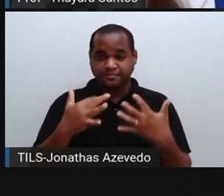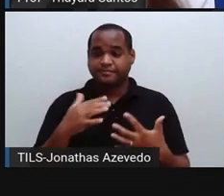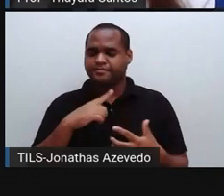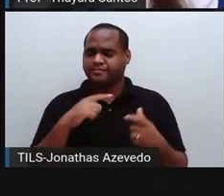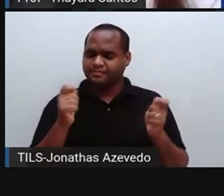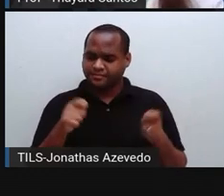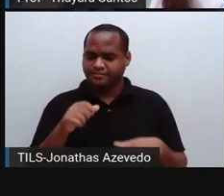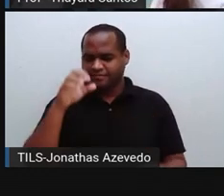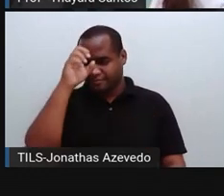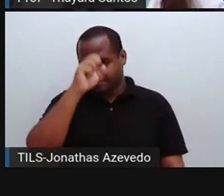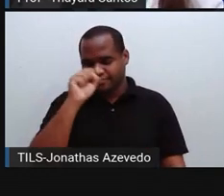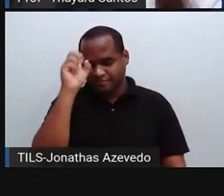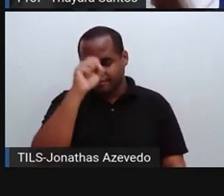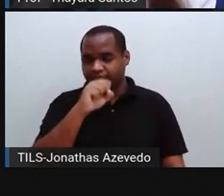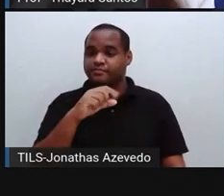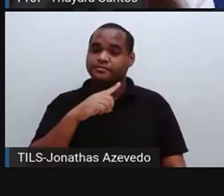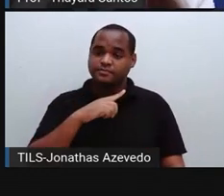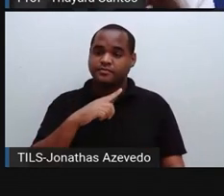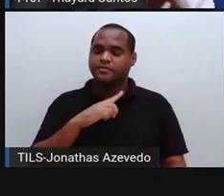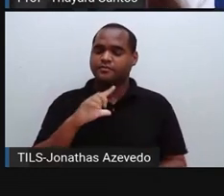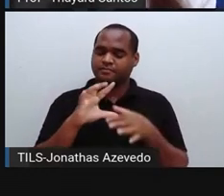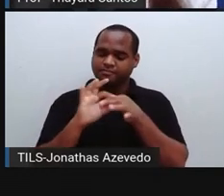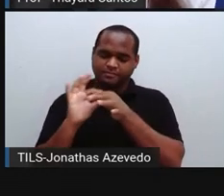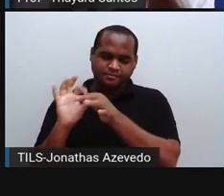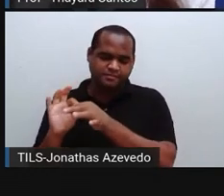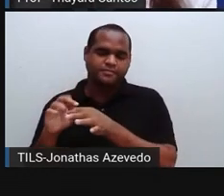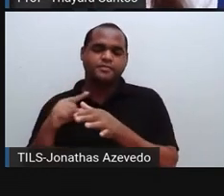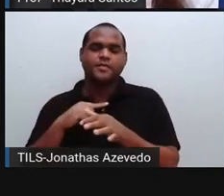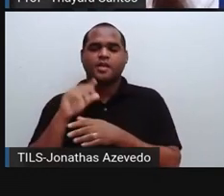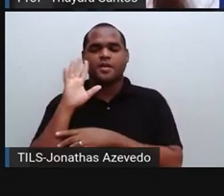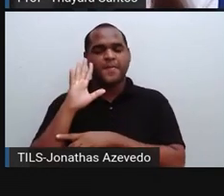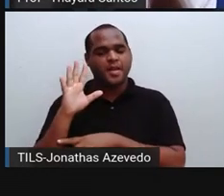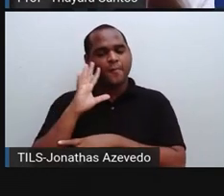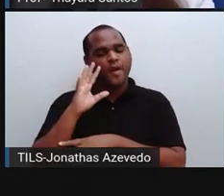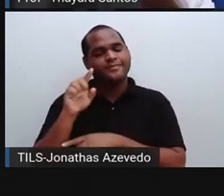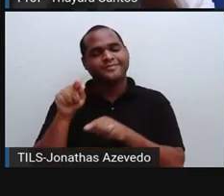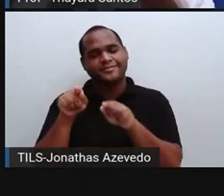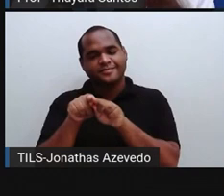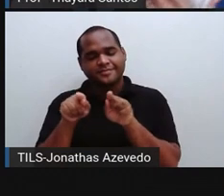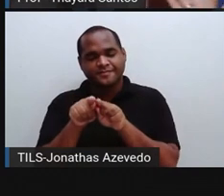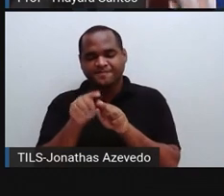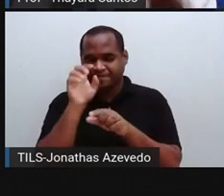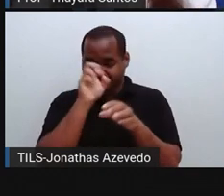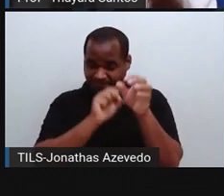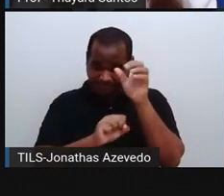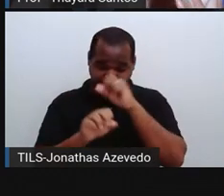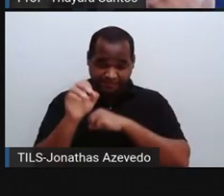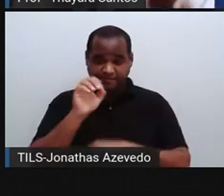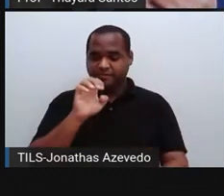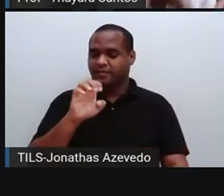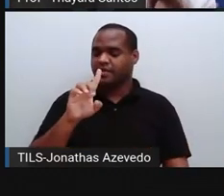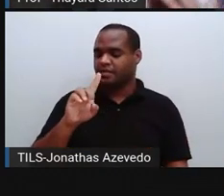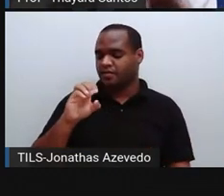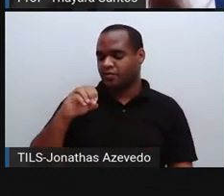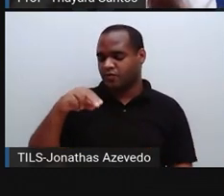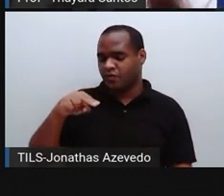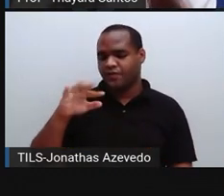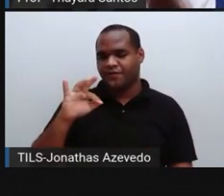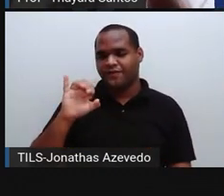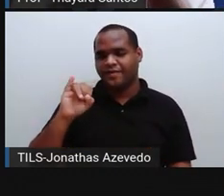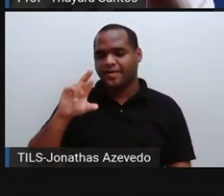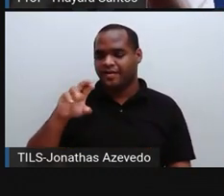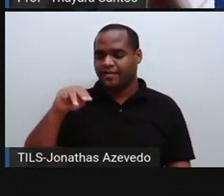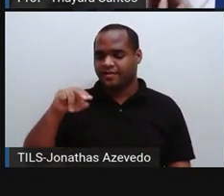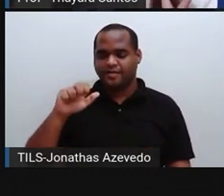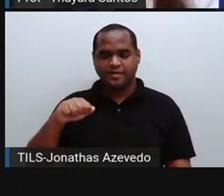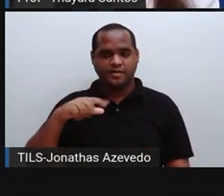glutamato, que está relacionado com a memória e a aprendizagem também. A endorfina, que está relacionada